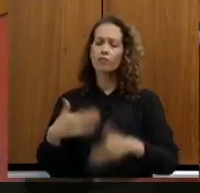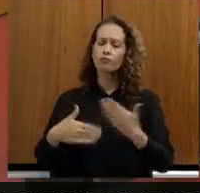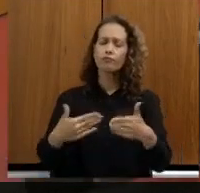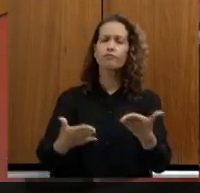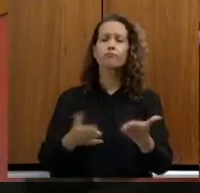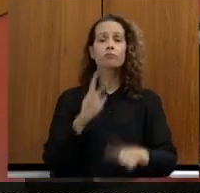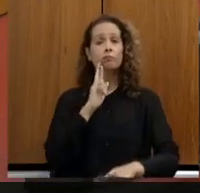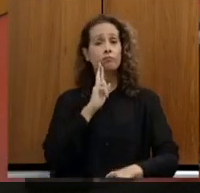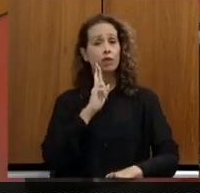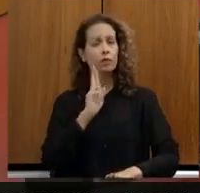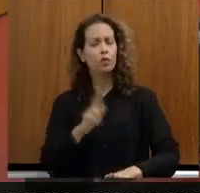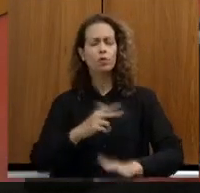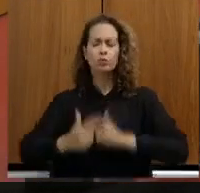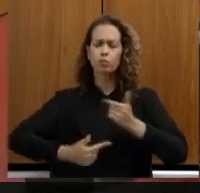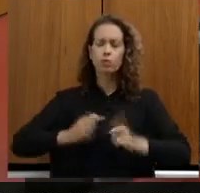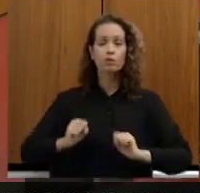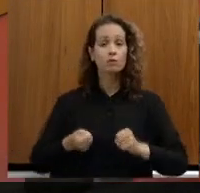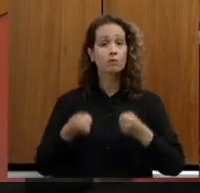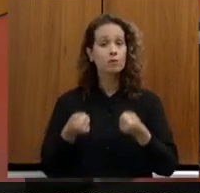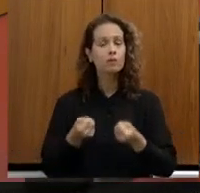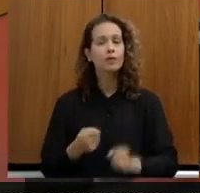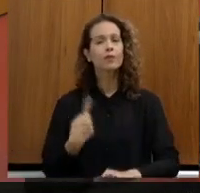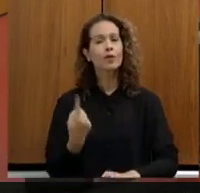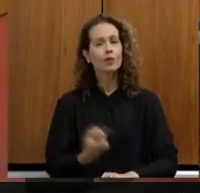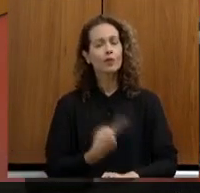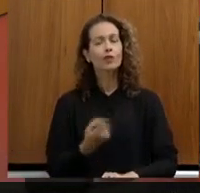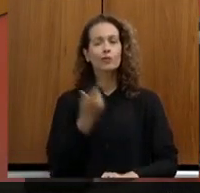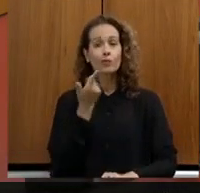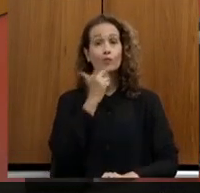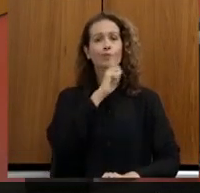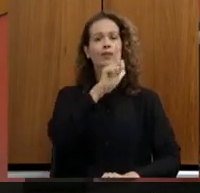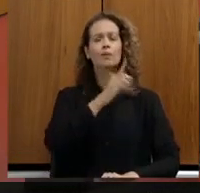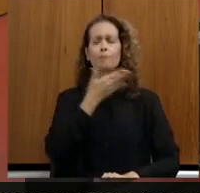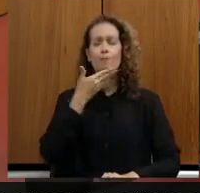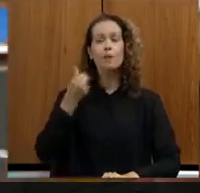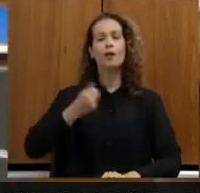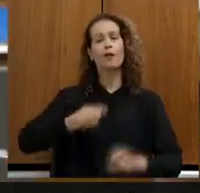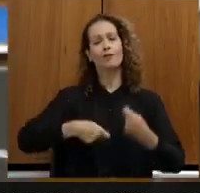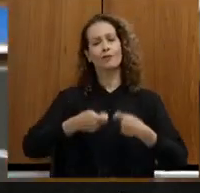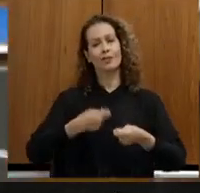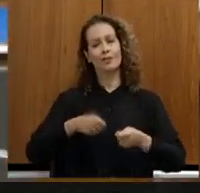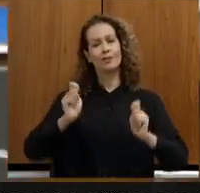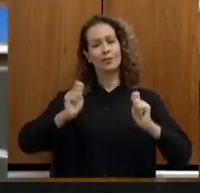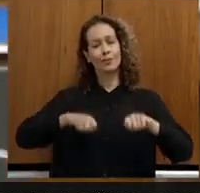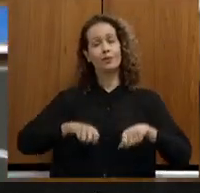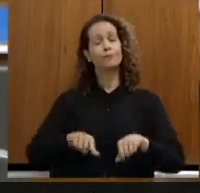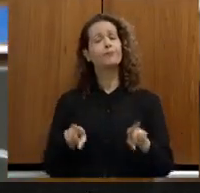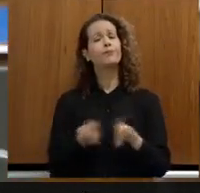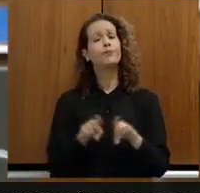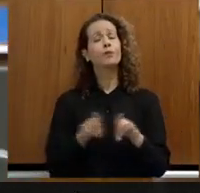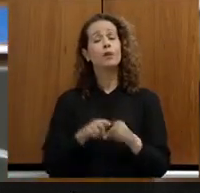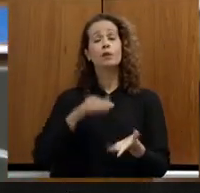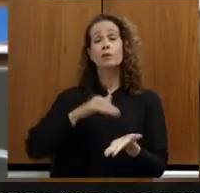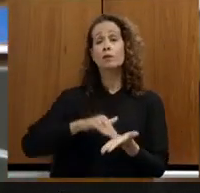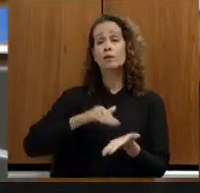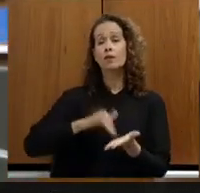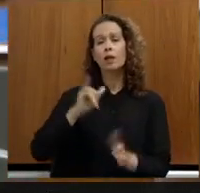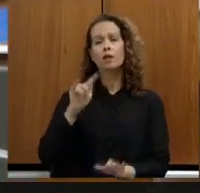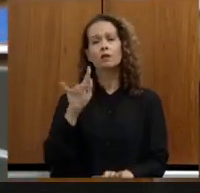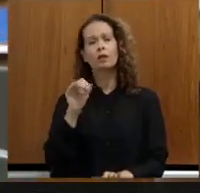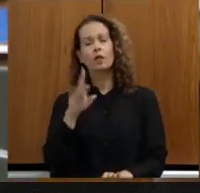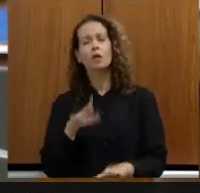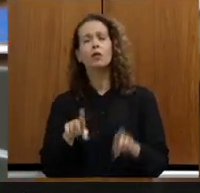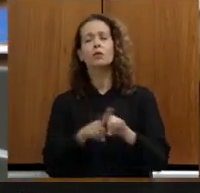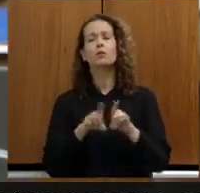resposta e para que a gente possa concluir esse processo com a melhor negociação possível e da mesma forma secretário Igor secretário